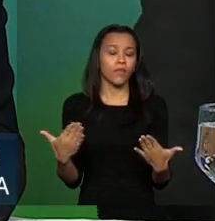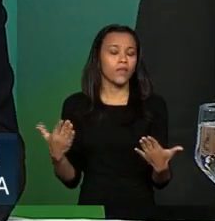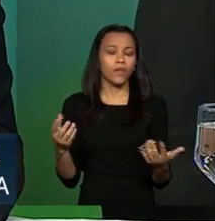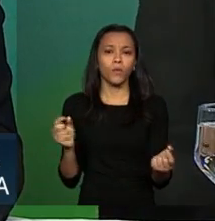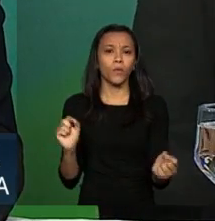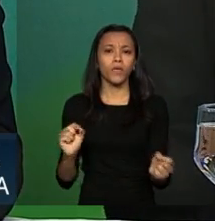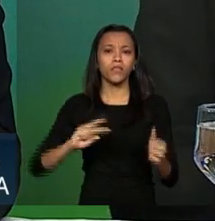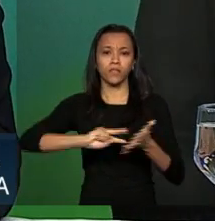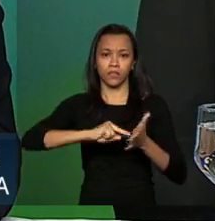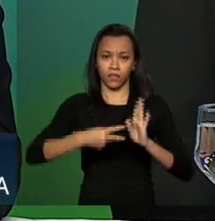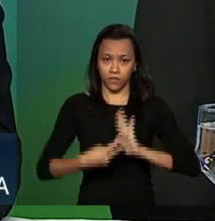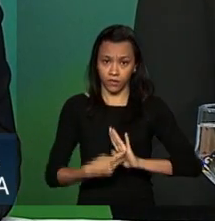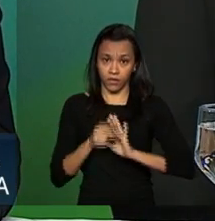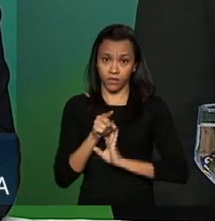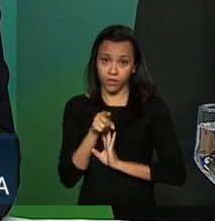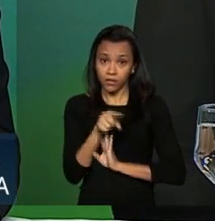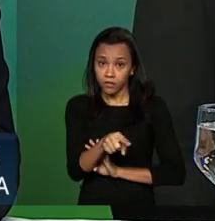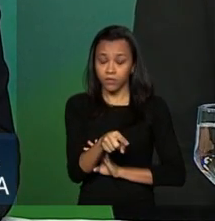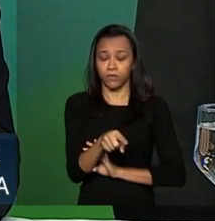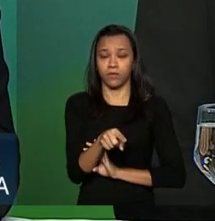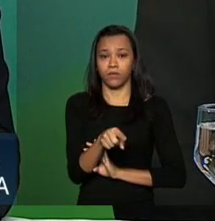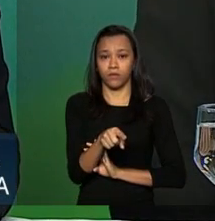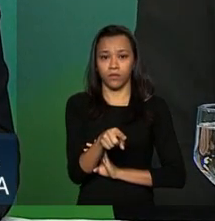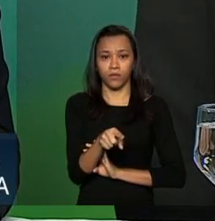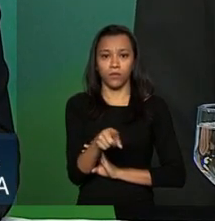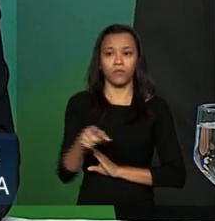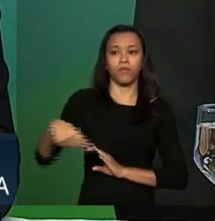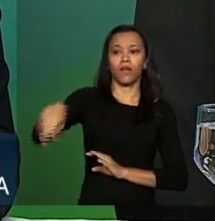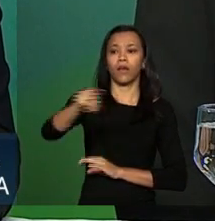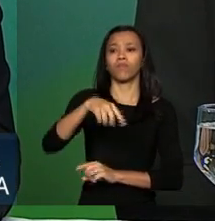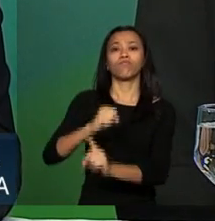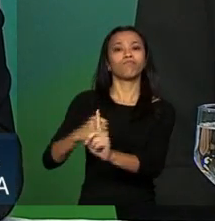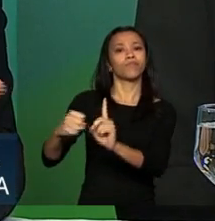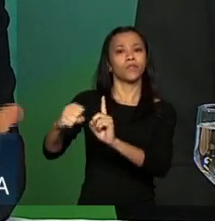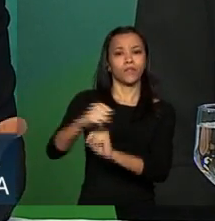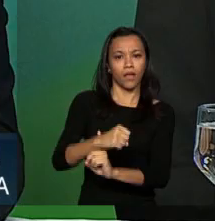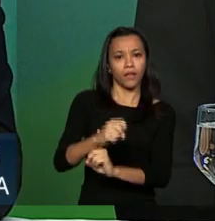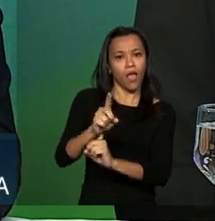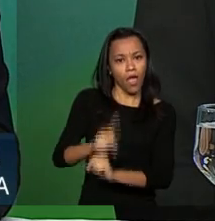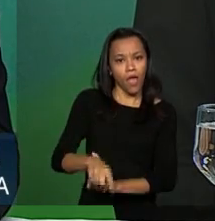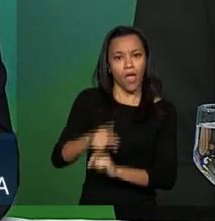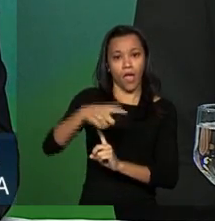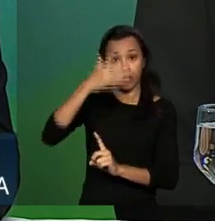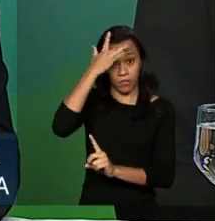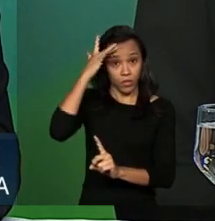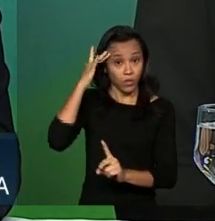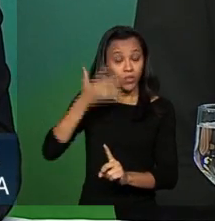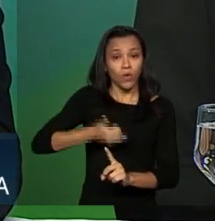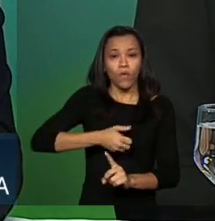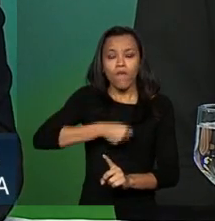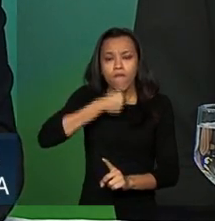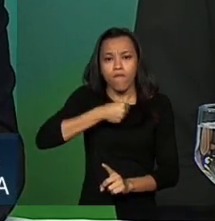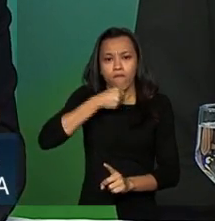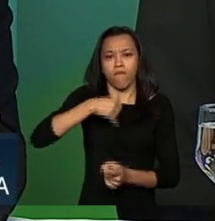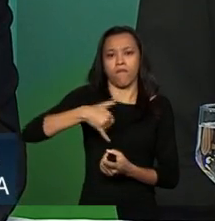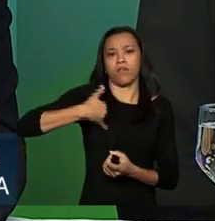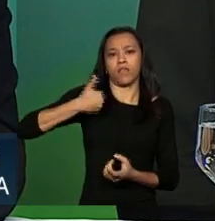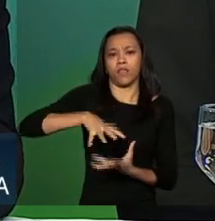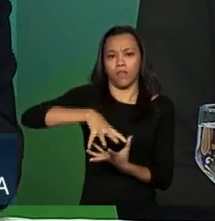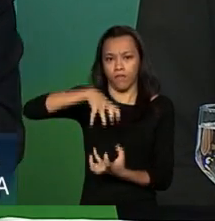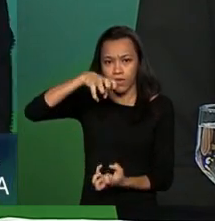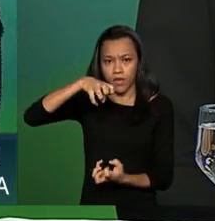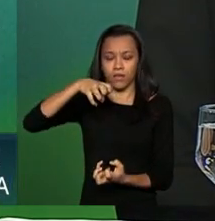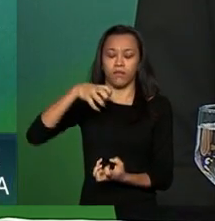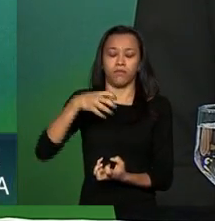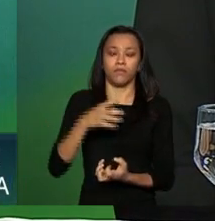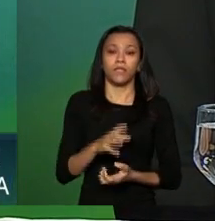representa isso para a sociedade? É o envelhecimento e uma diminuição da população em idade ativa